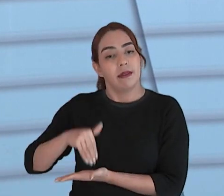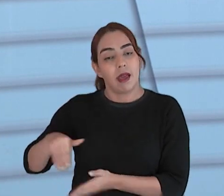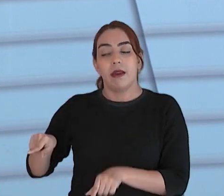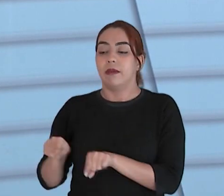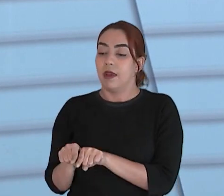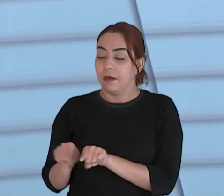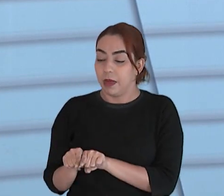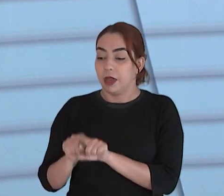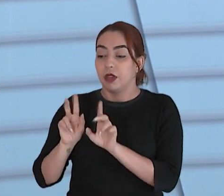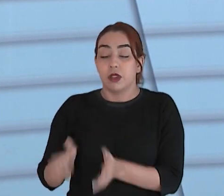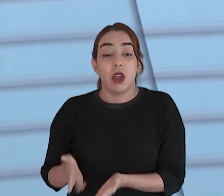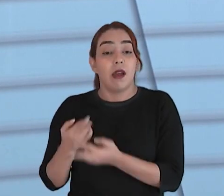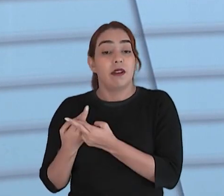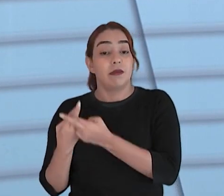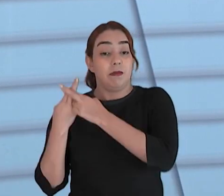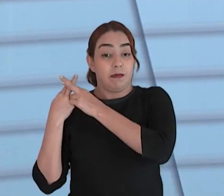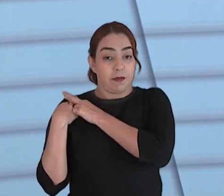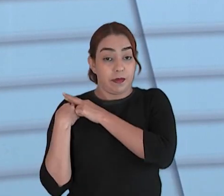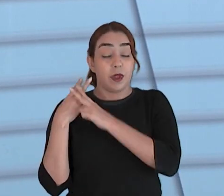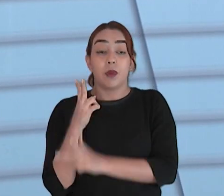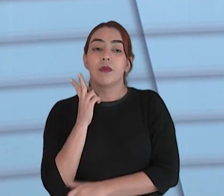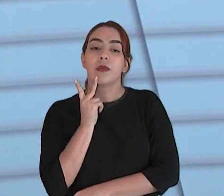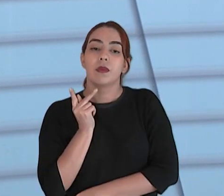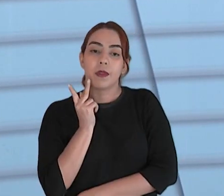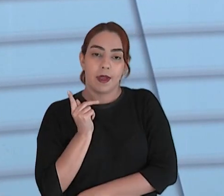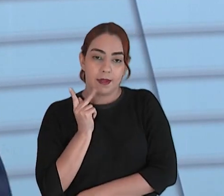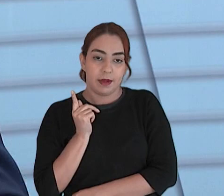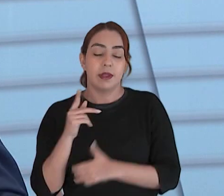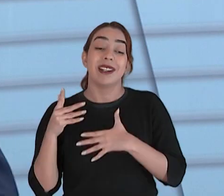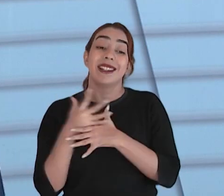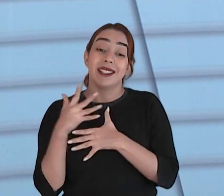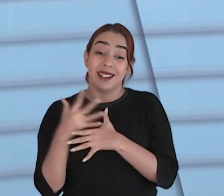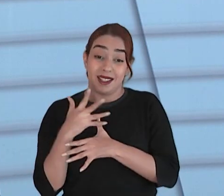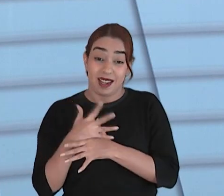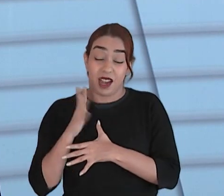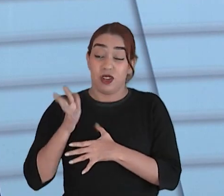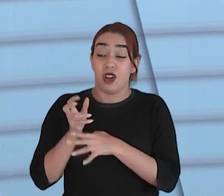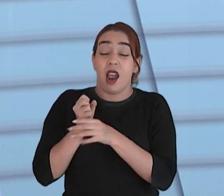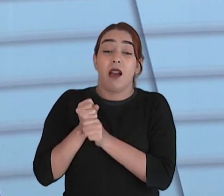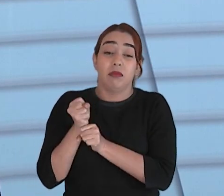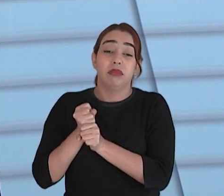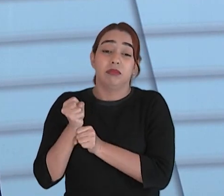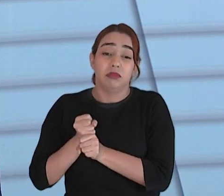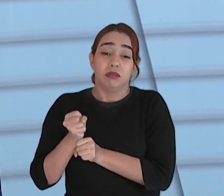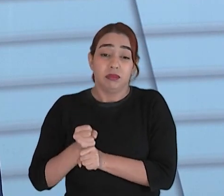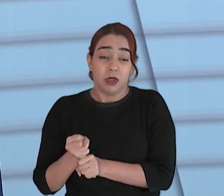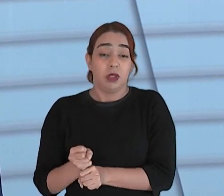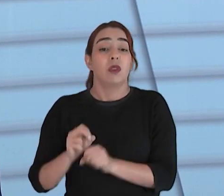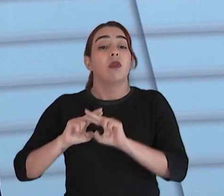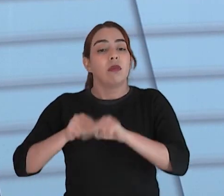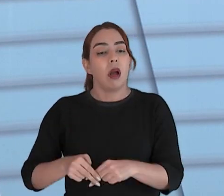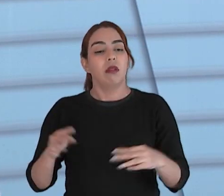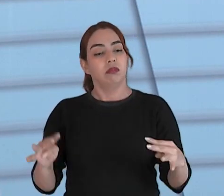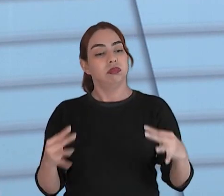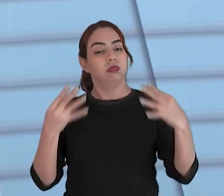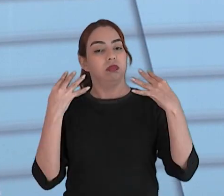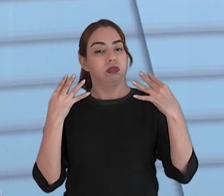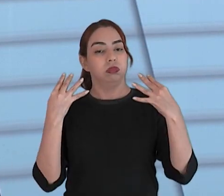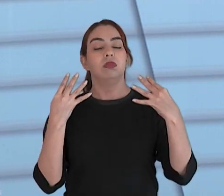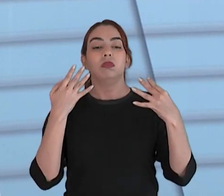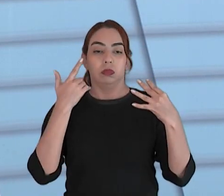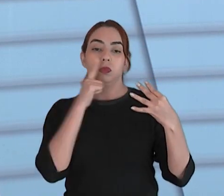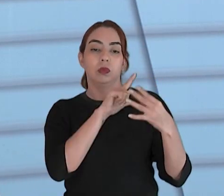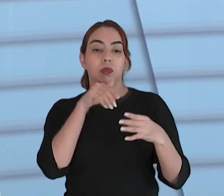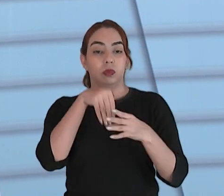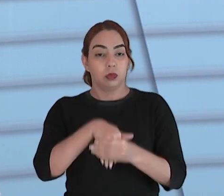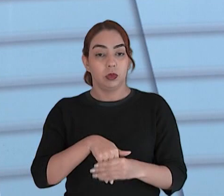uns serviços prestados aqui na capital de muitos anos, a gente conseguiu alcançar aí uma quantidade de